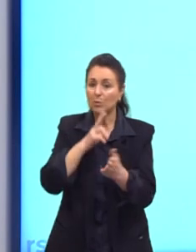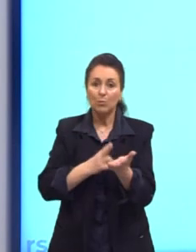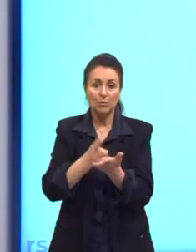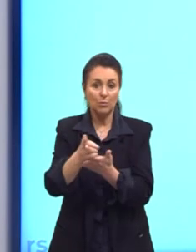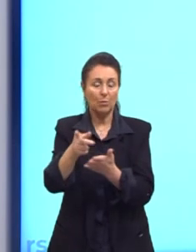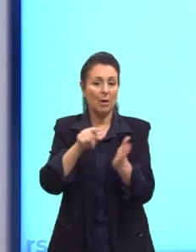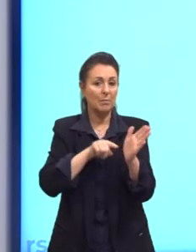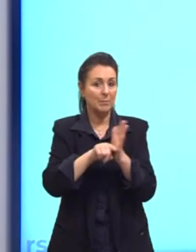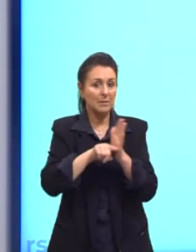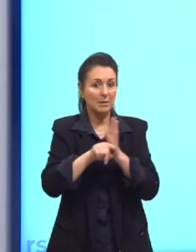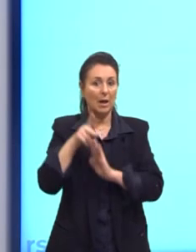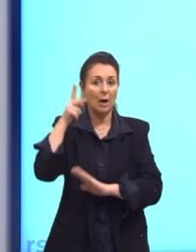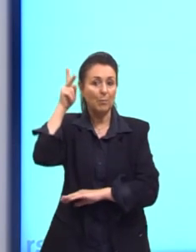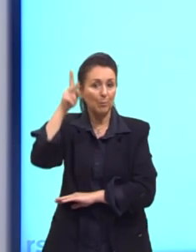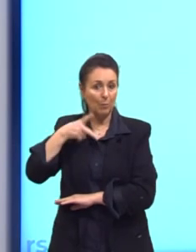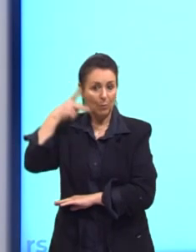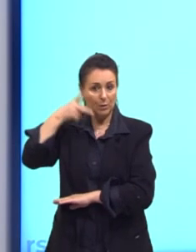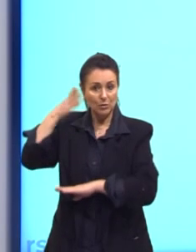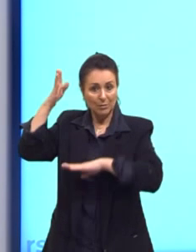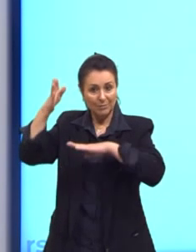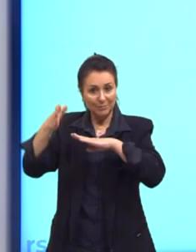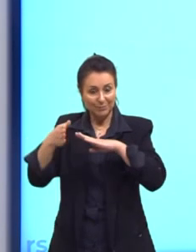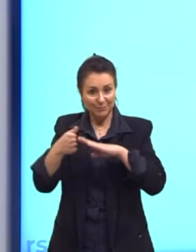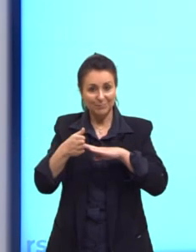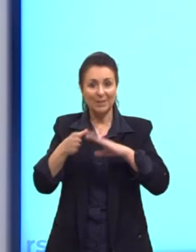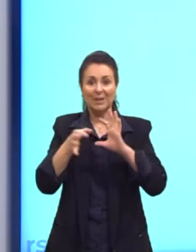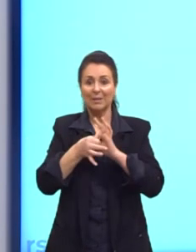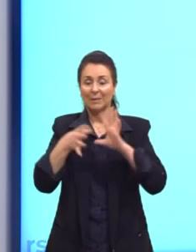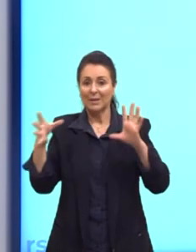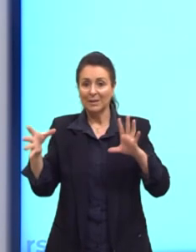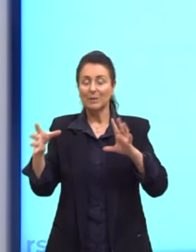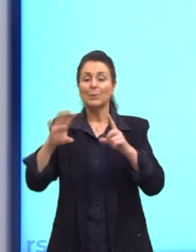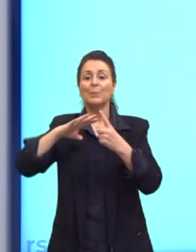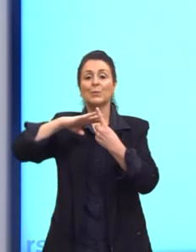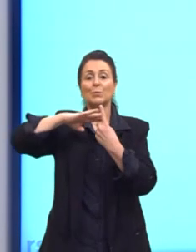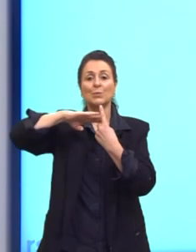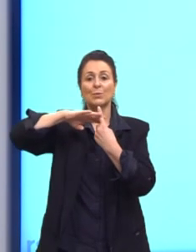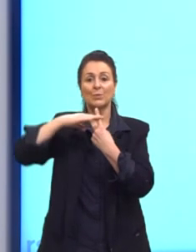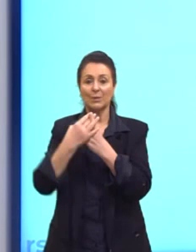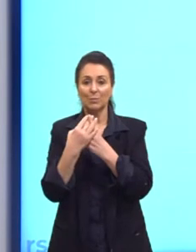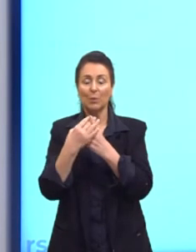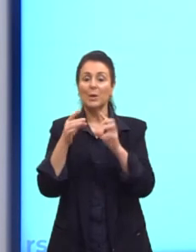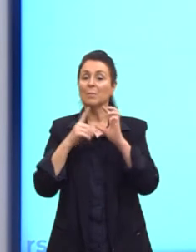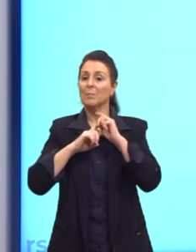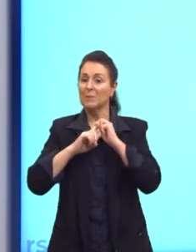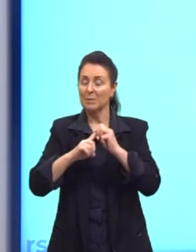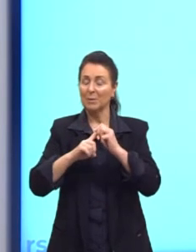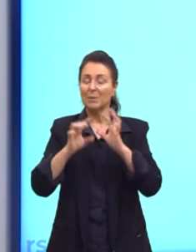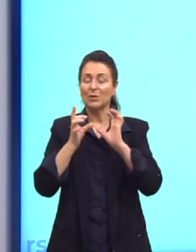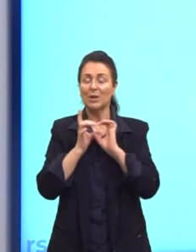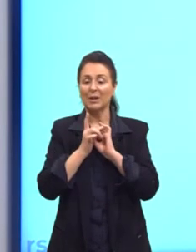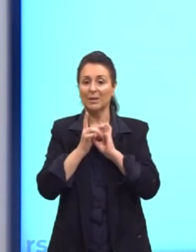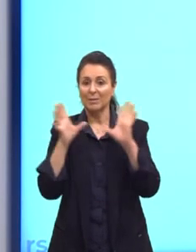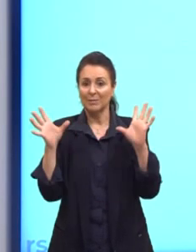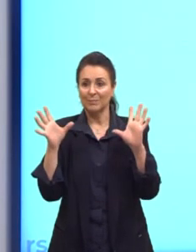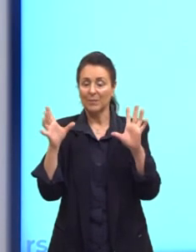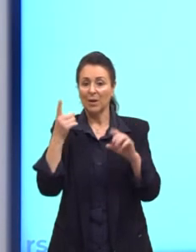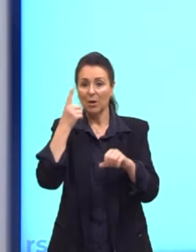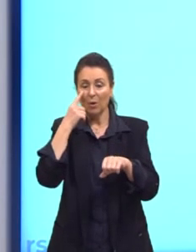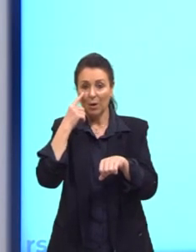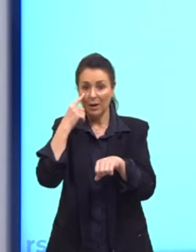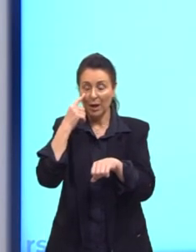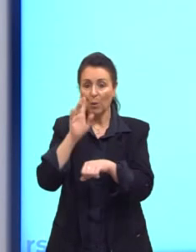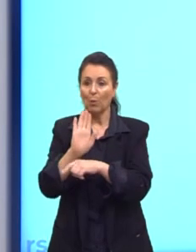a política na contemporaneidade, o liberalismo, socialismo e, principalmente, a democracia. Eu deixo aqui esse filme,